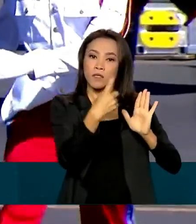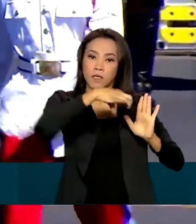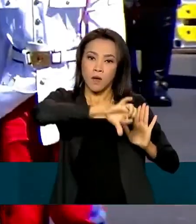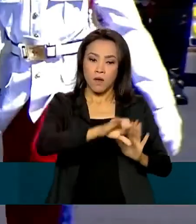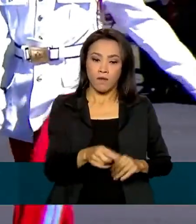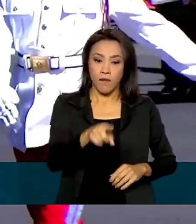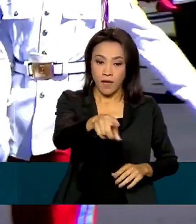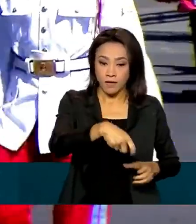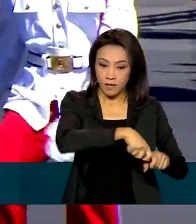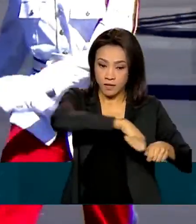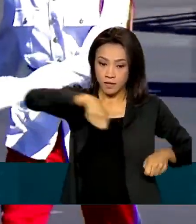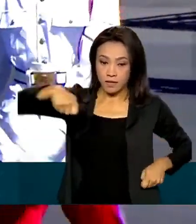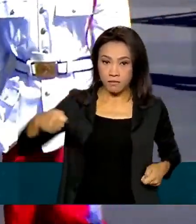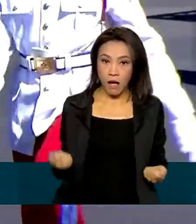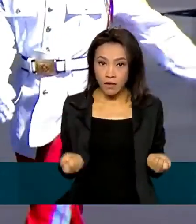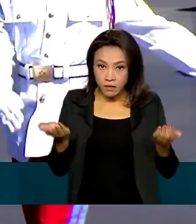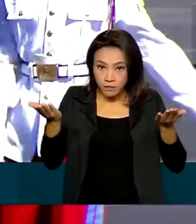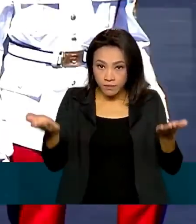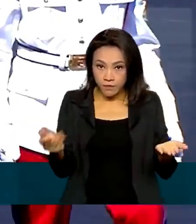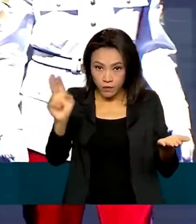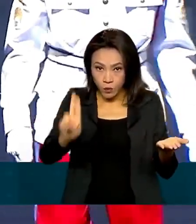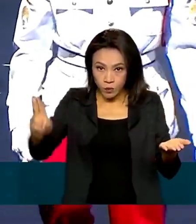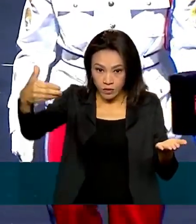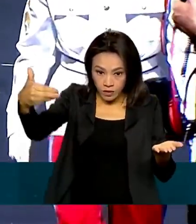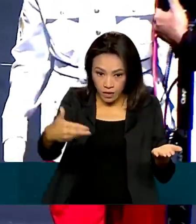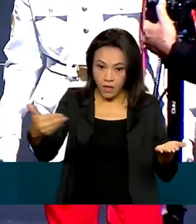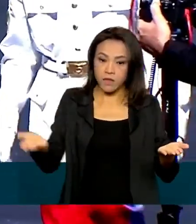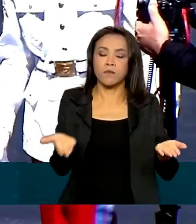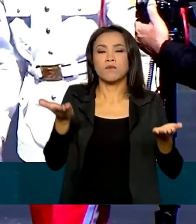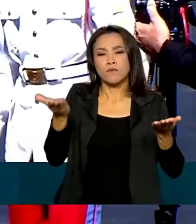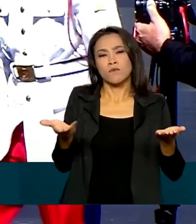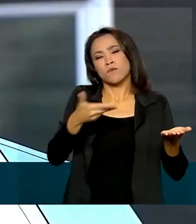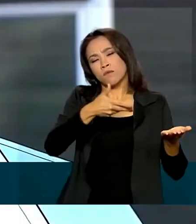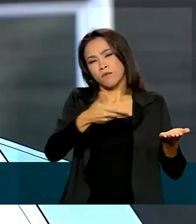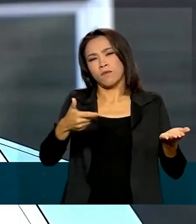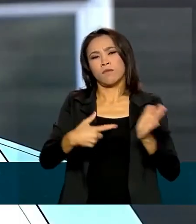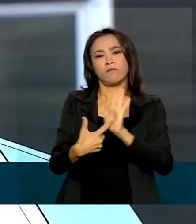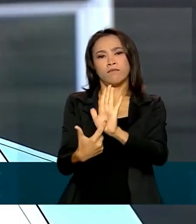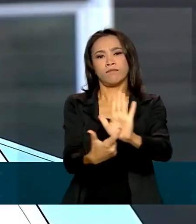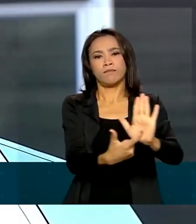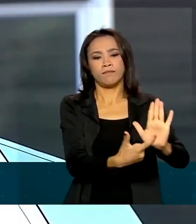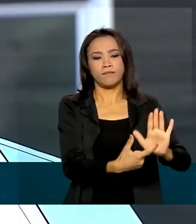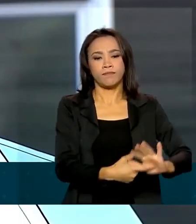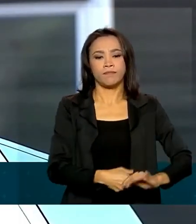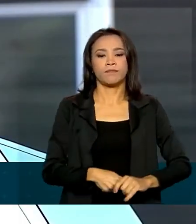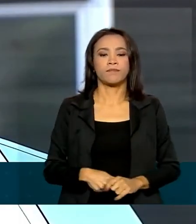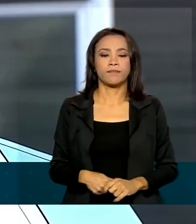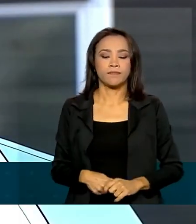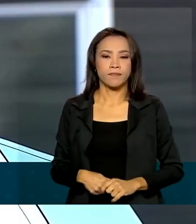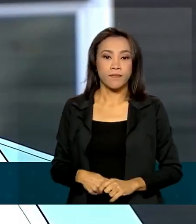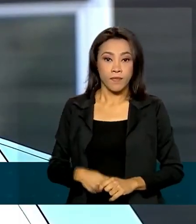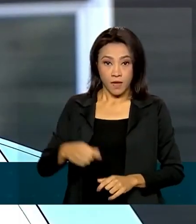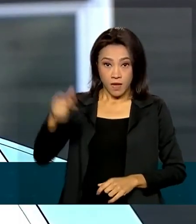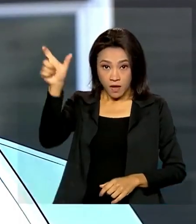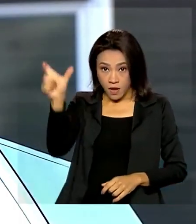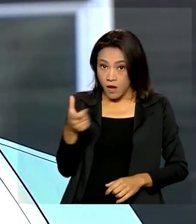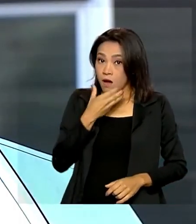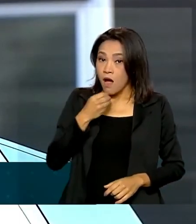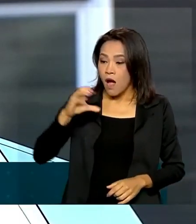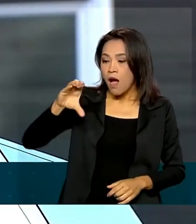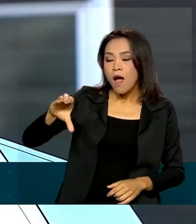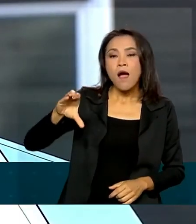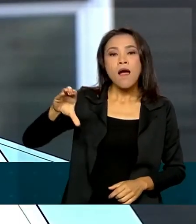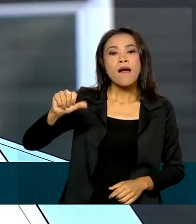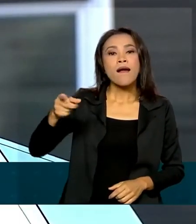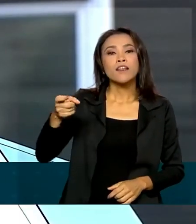por Duque de Caxias durante os conflitos foi exposta durante a cerimônia. Caxias vive, vive nas operações de